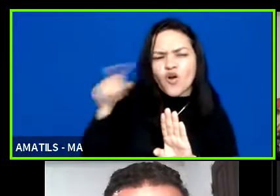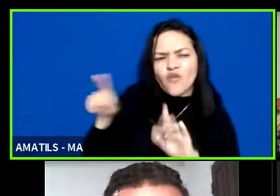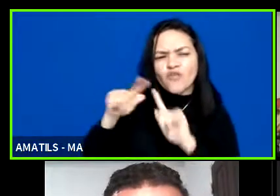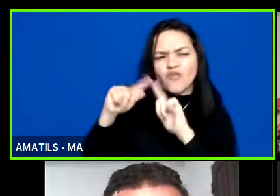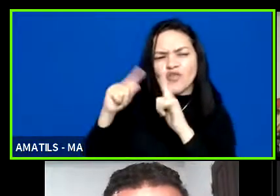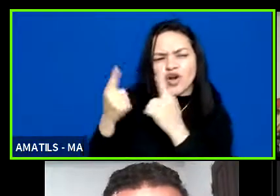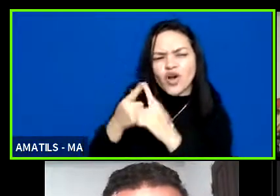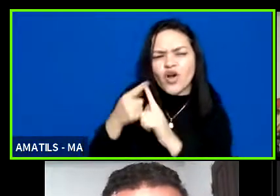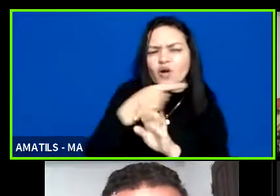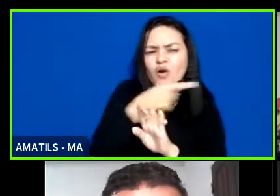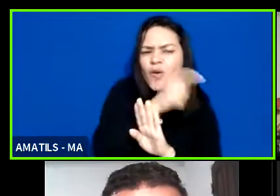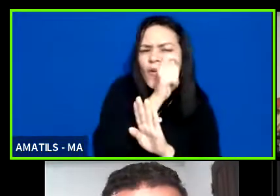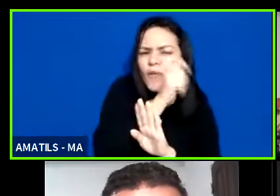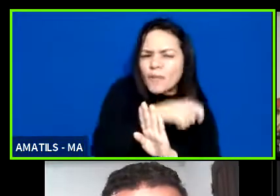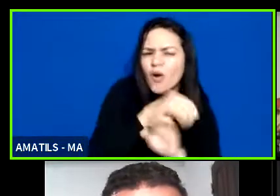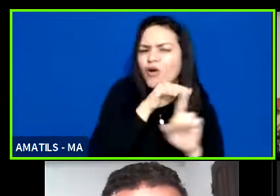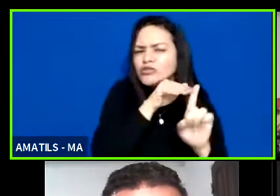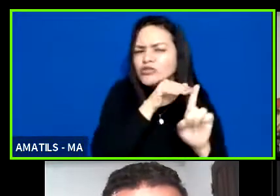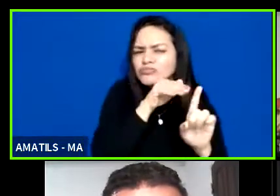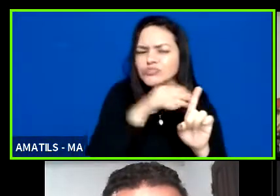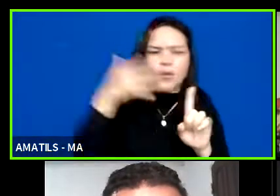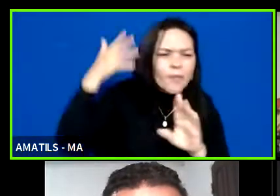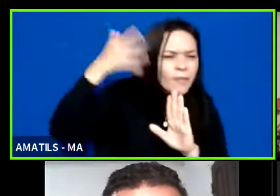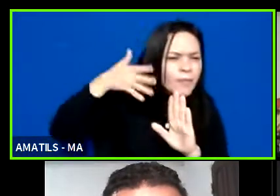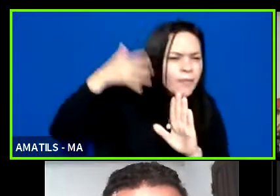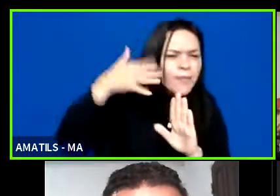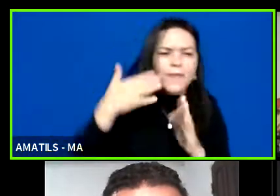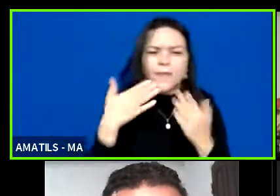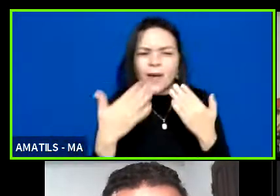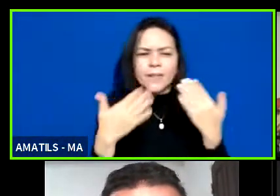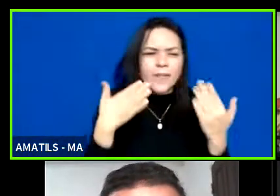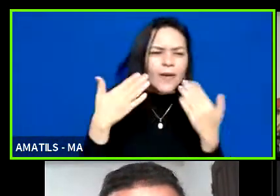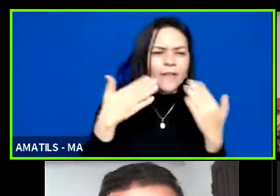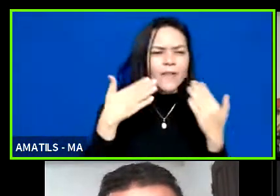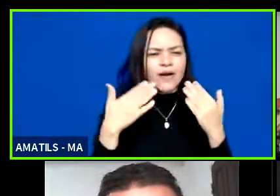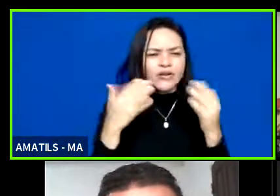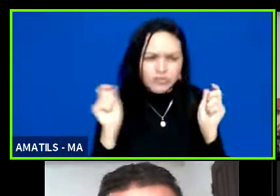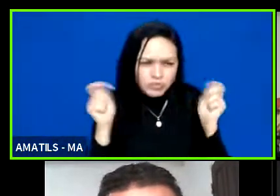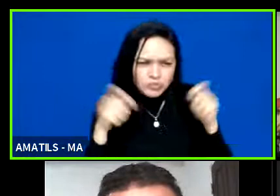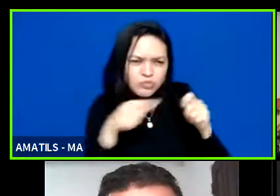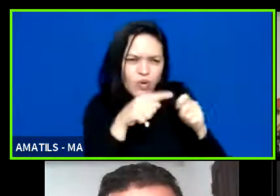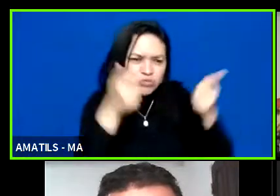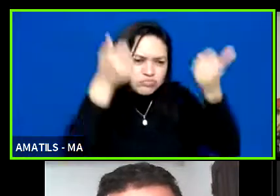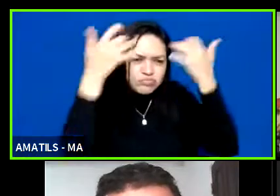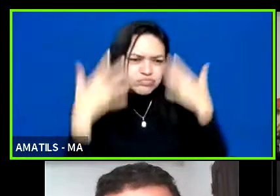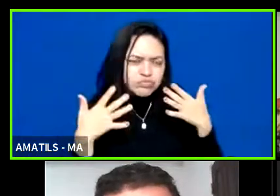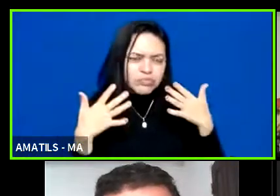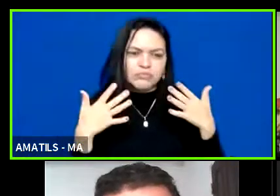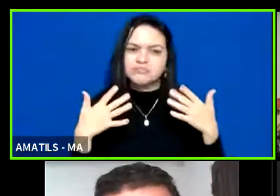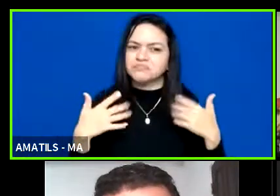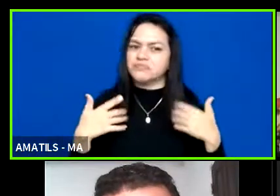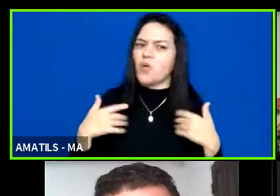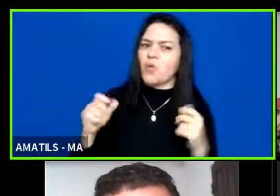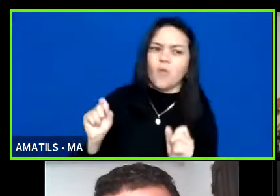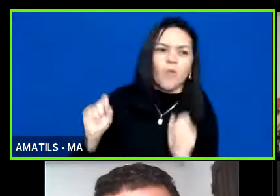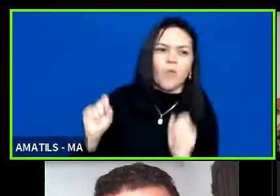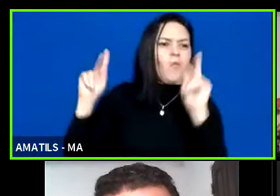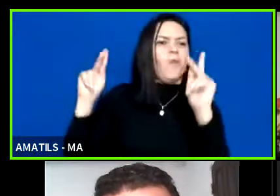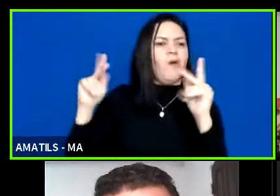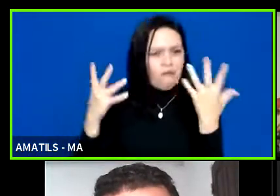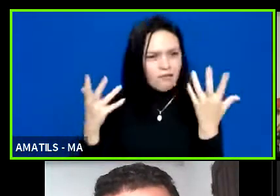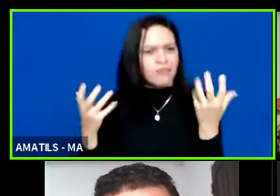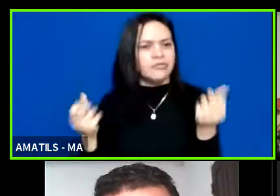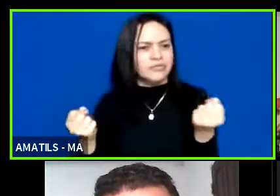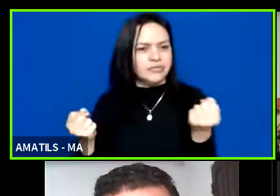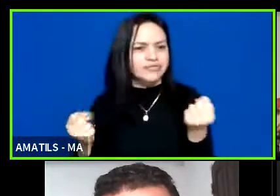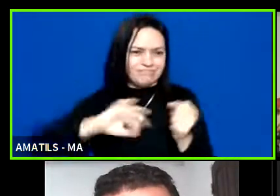uma palestra conosco? Sem problema nenhum, um bate-papo bem informal. Eu não tenho a pretensão nenhuma de sobrepor aos meus colegas. Nós